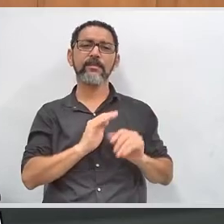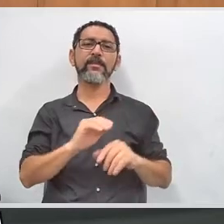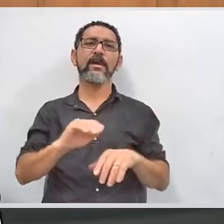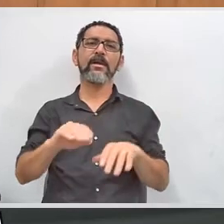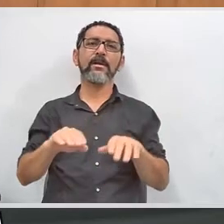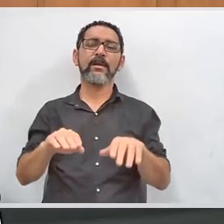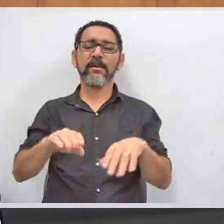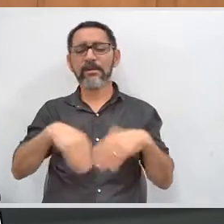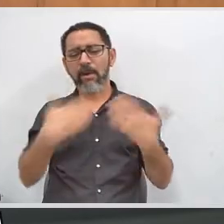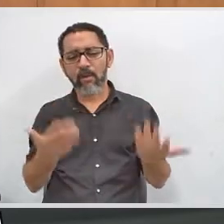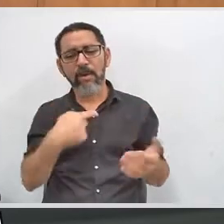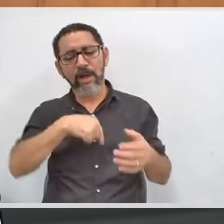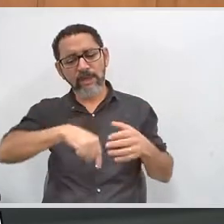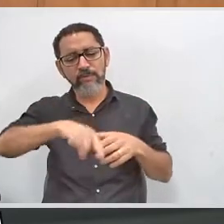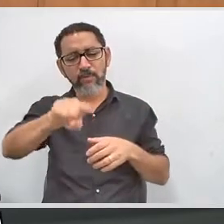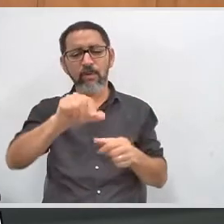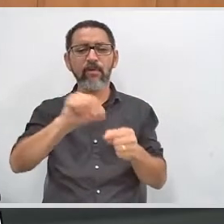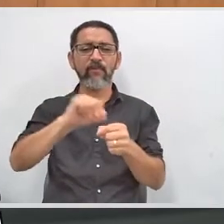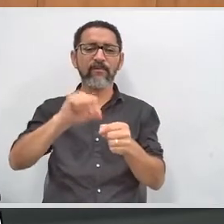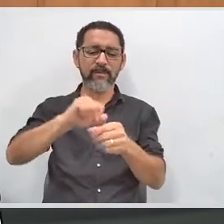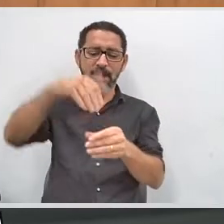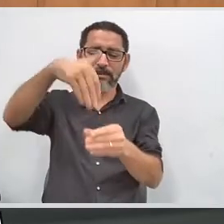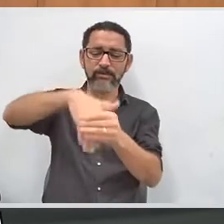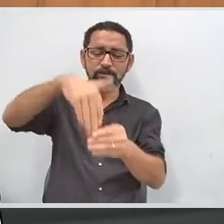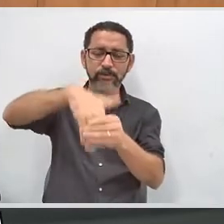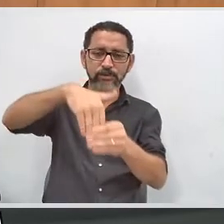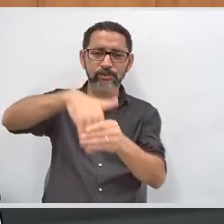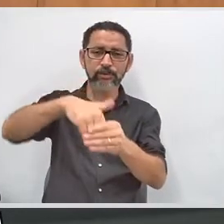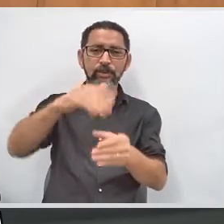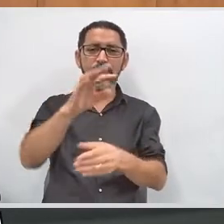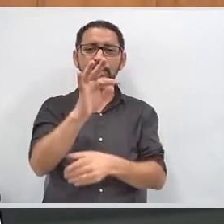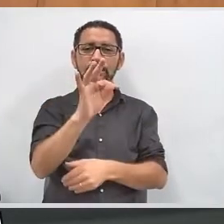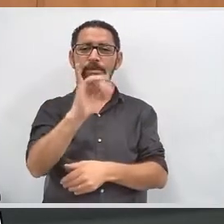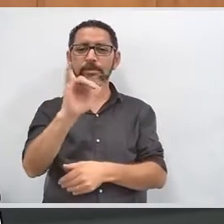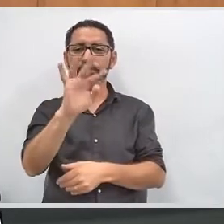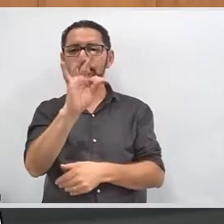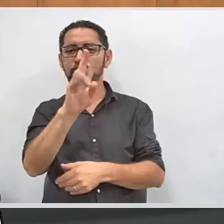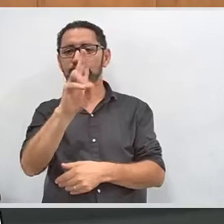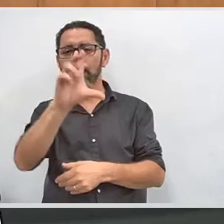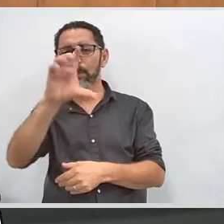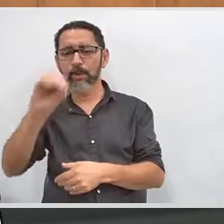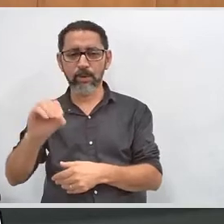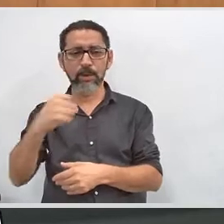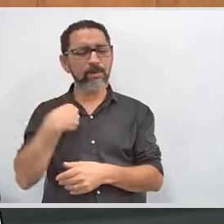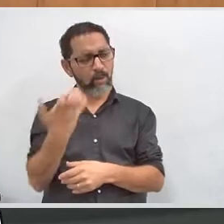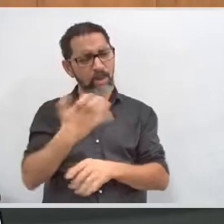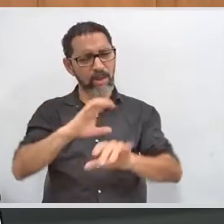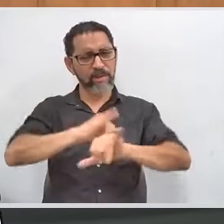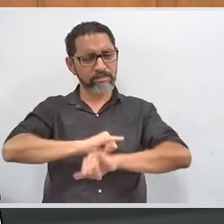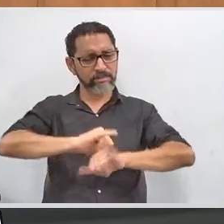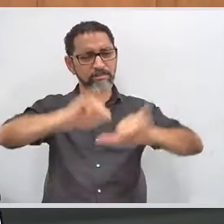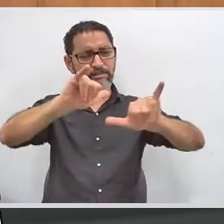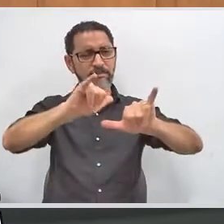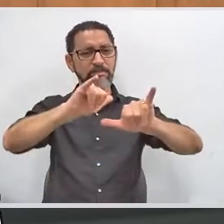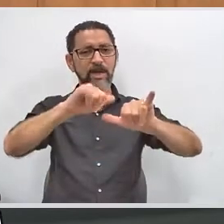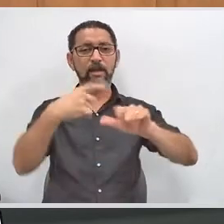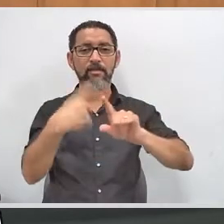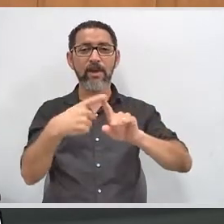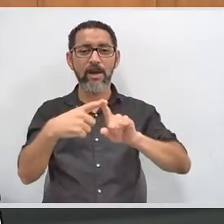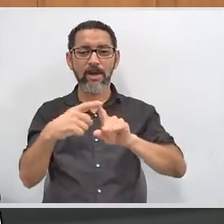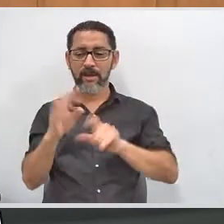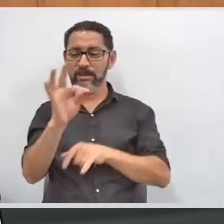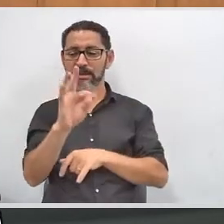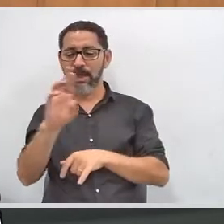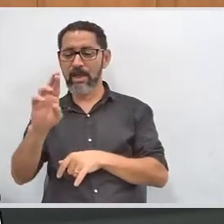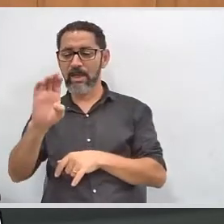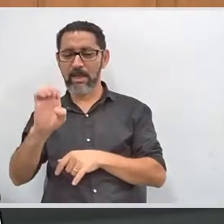eleitoral, tiraram o título de eleitor. Então, eu queria falar isso, que a gente está aberto, sim, para receber o eleitor